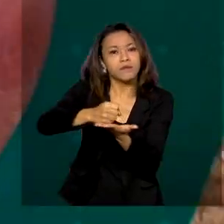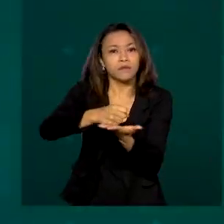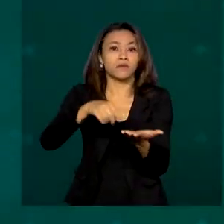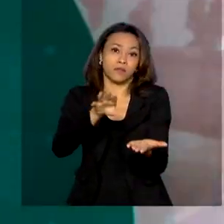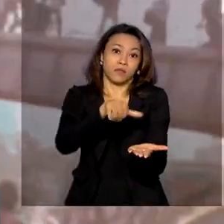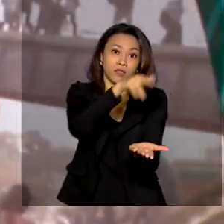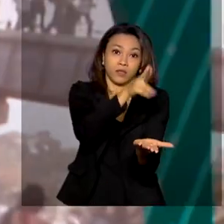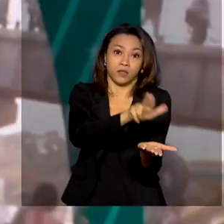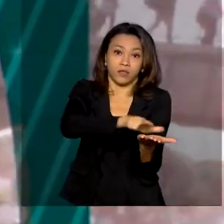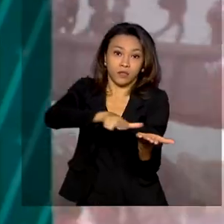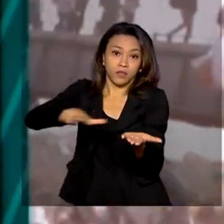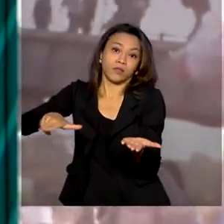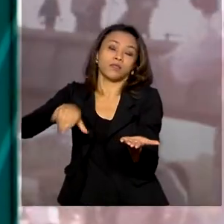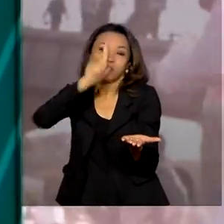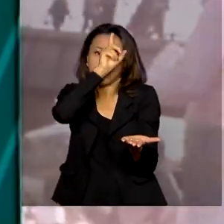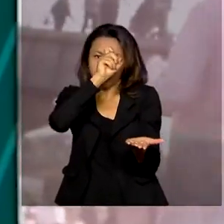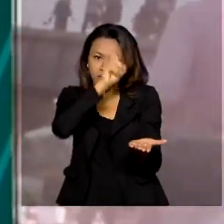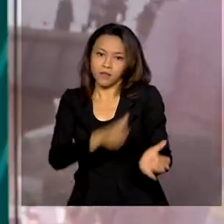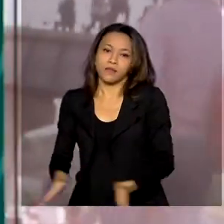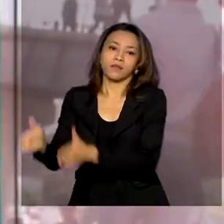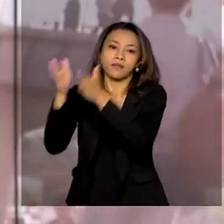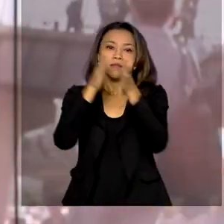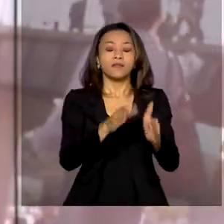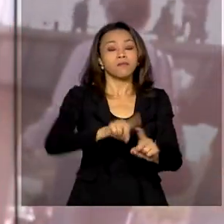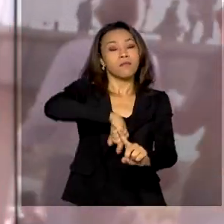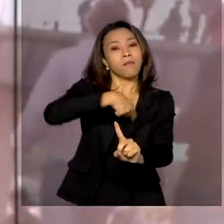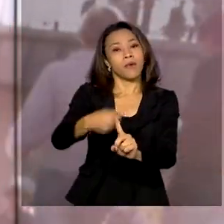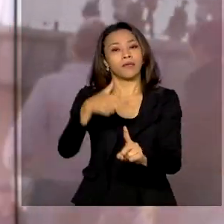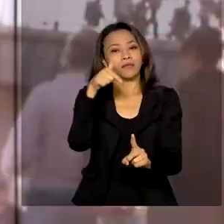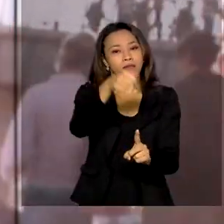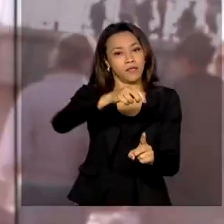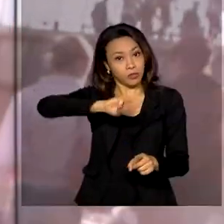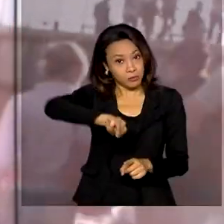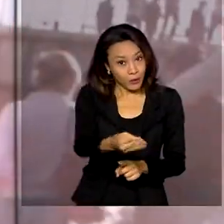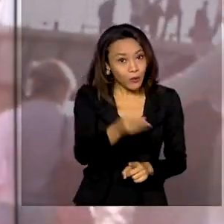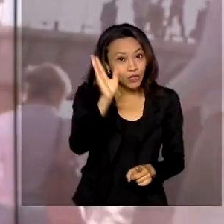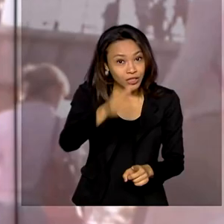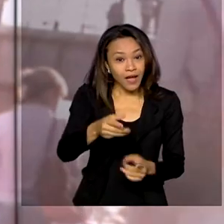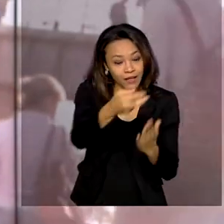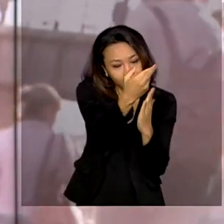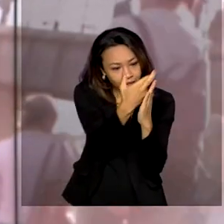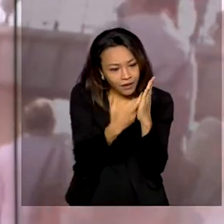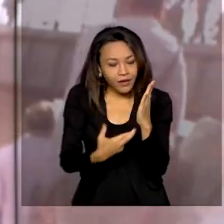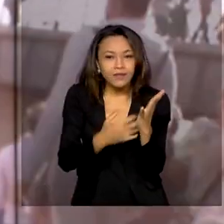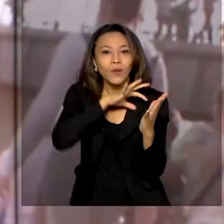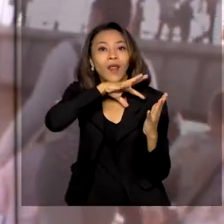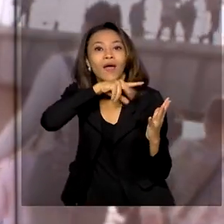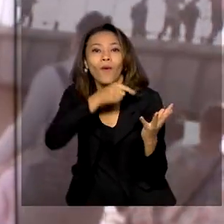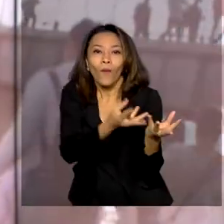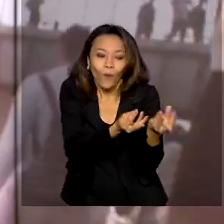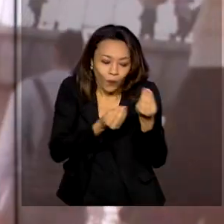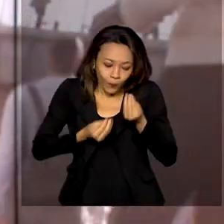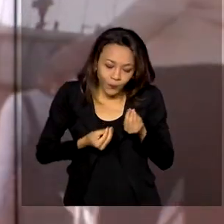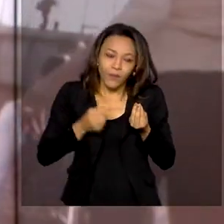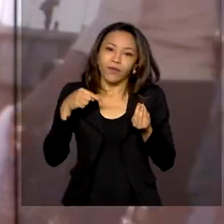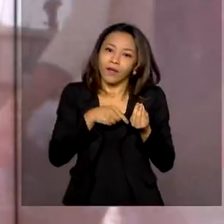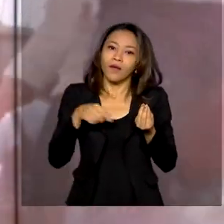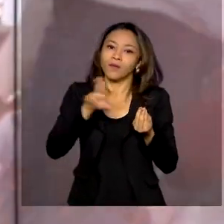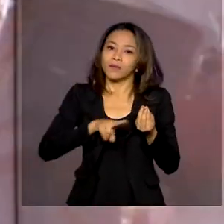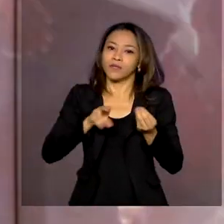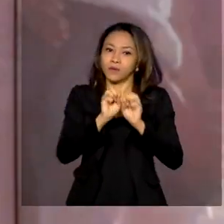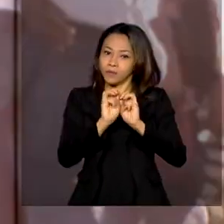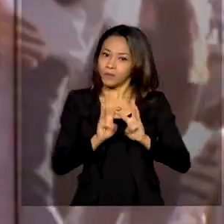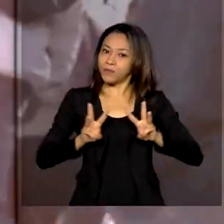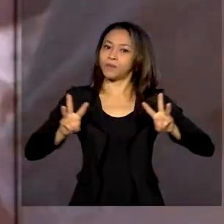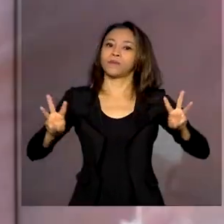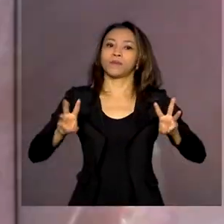Mais de 7 milhões de contribuintes já enviaram a declaração do imposto de renda. A maior parte enviou pelo programa da Receita,